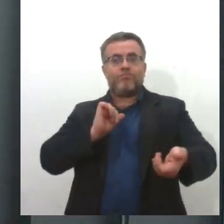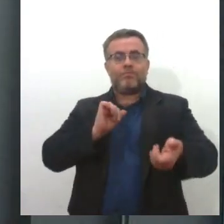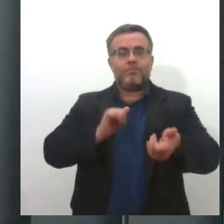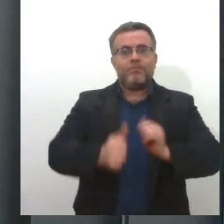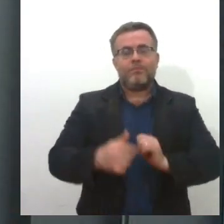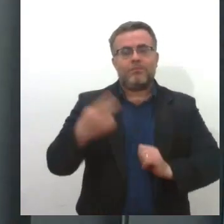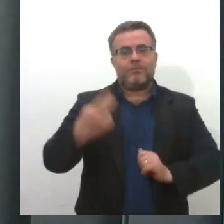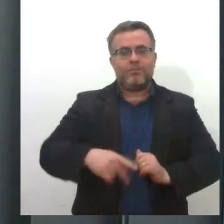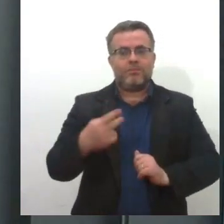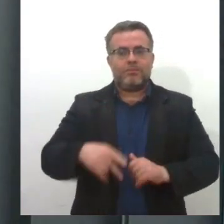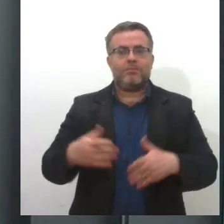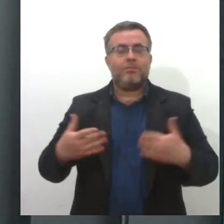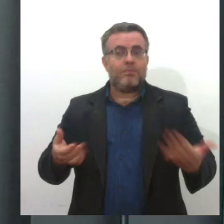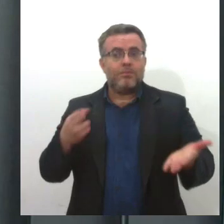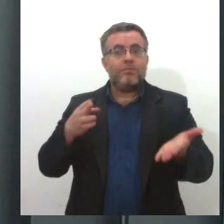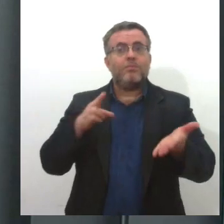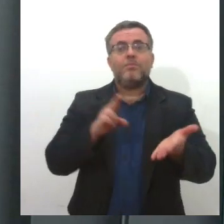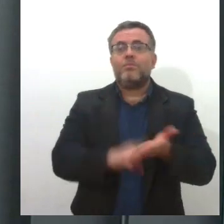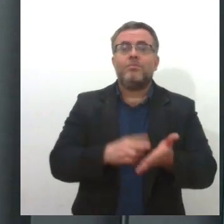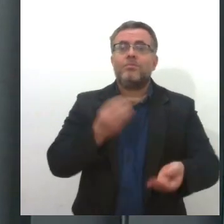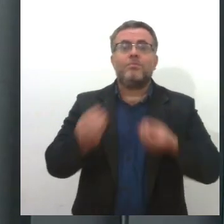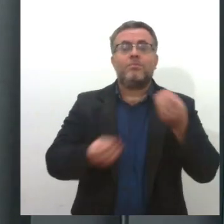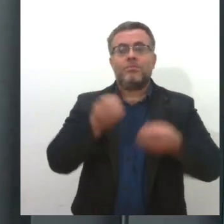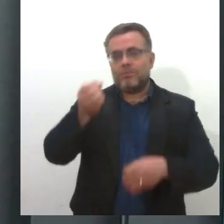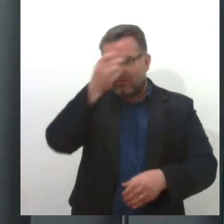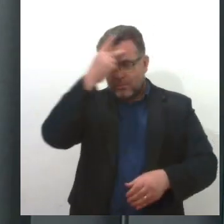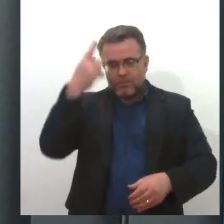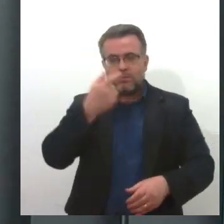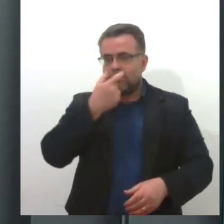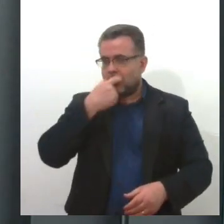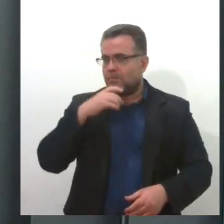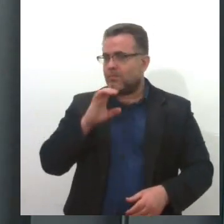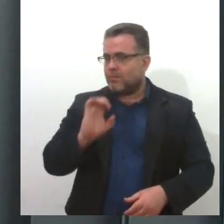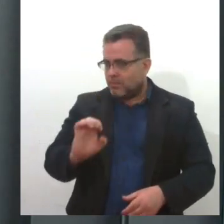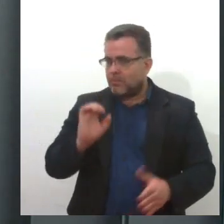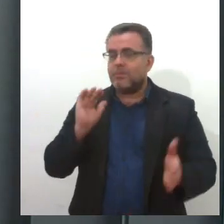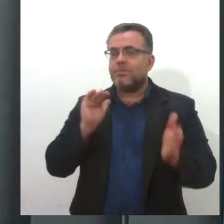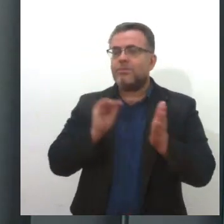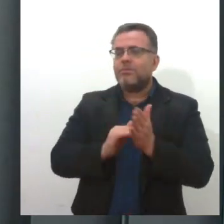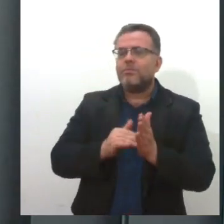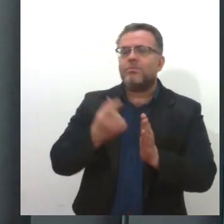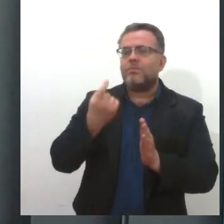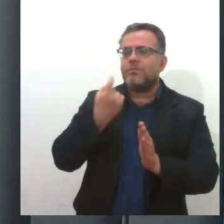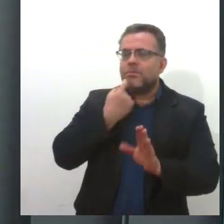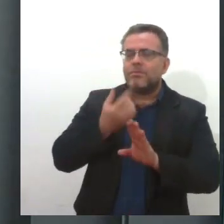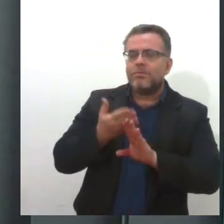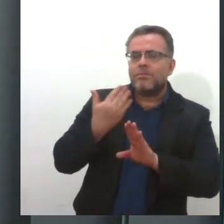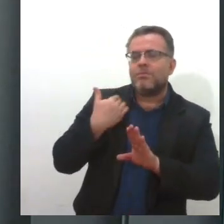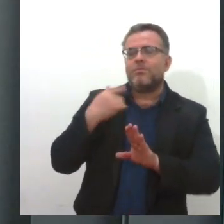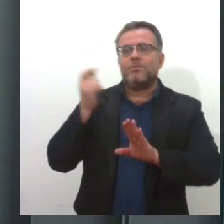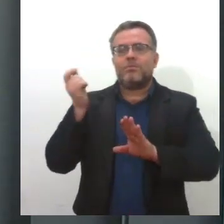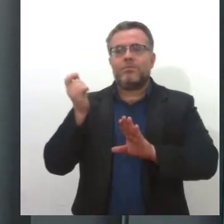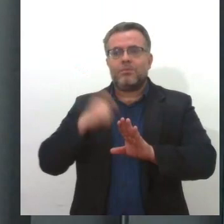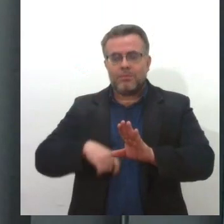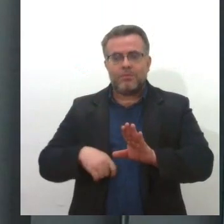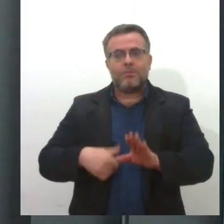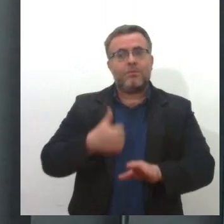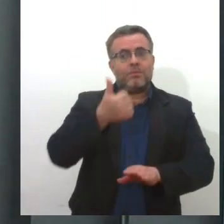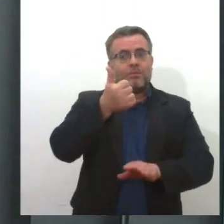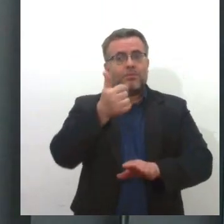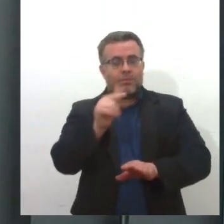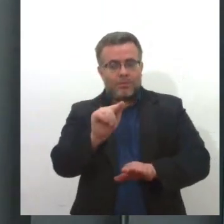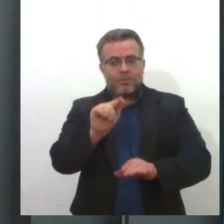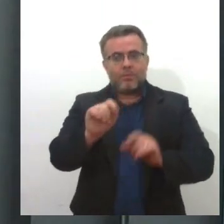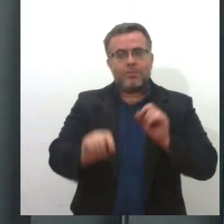cidade. A confirmação foi feita pelo prefeito Edivaldo Nogueira na última sexta-feira ao lançar a 37ª edição